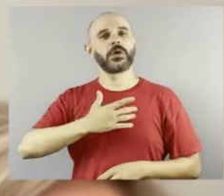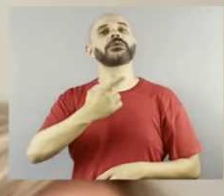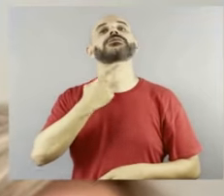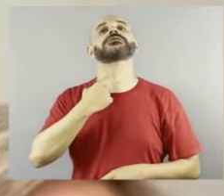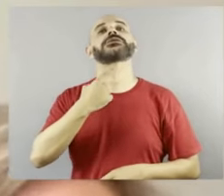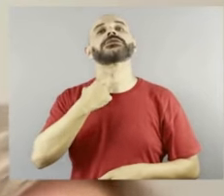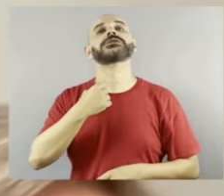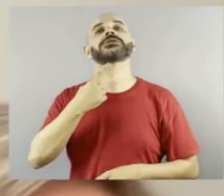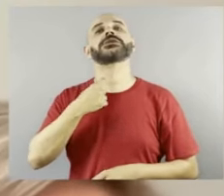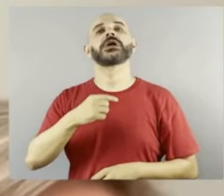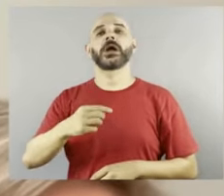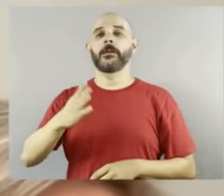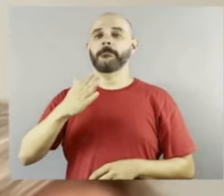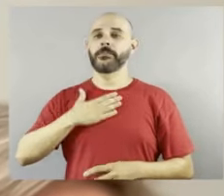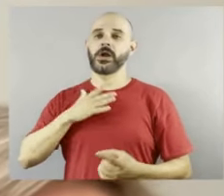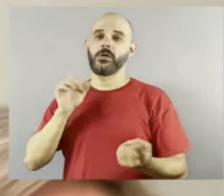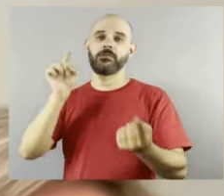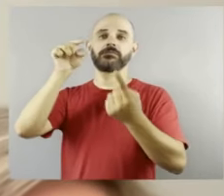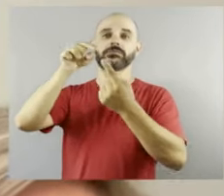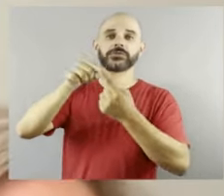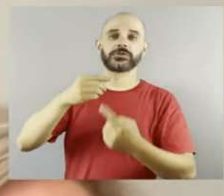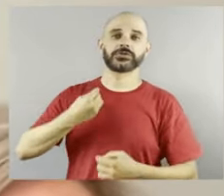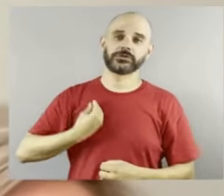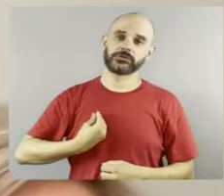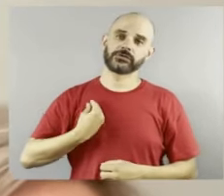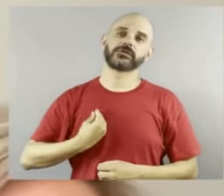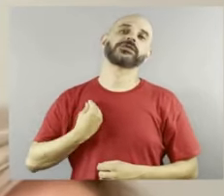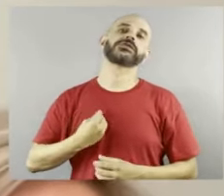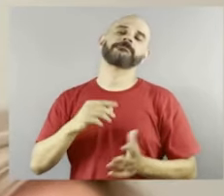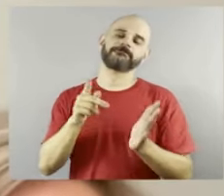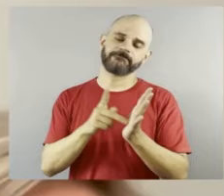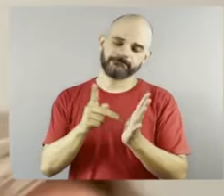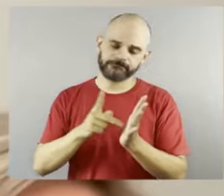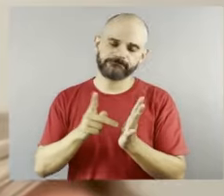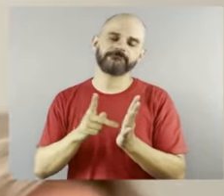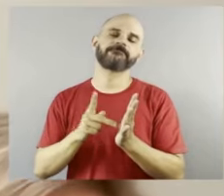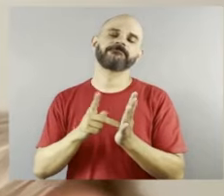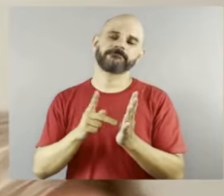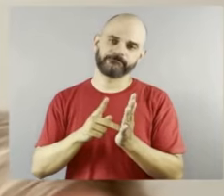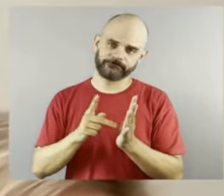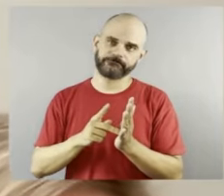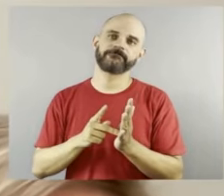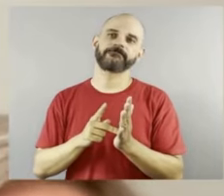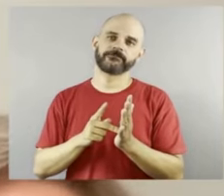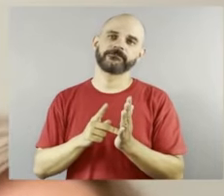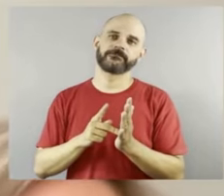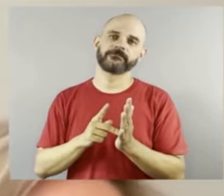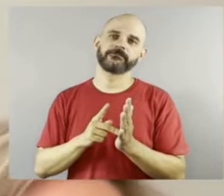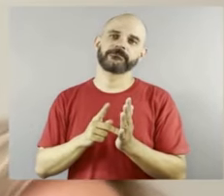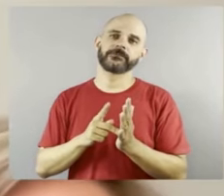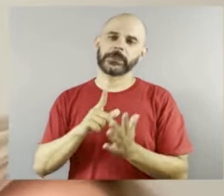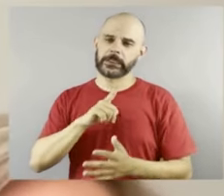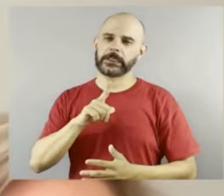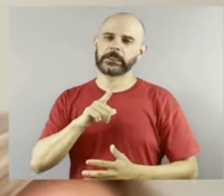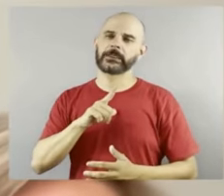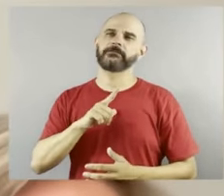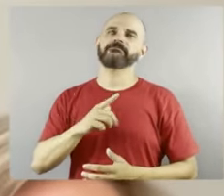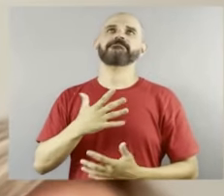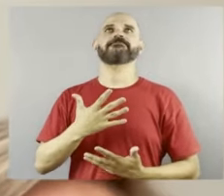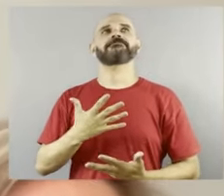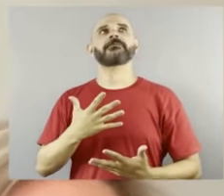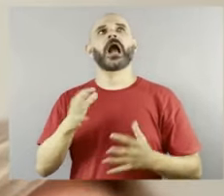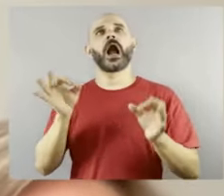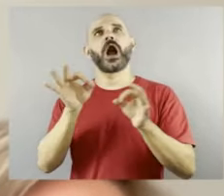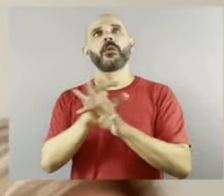realmente faça, você ter essa sensação quando termina, nossa, a gente